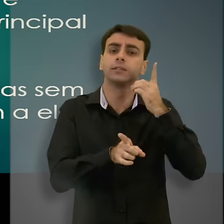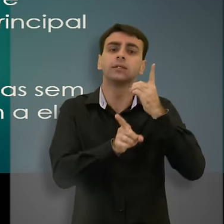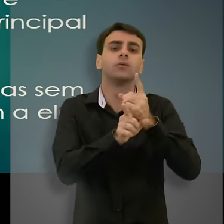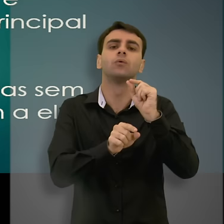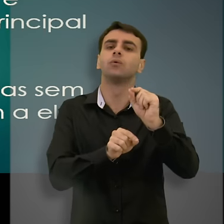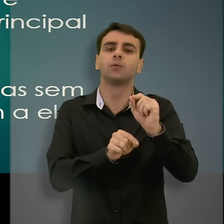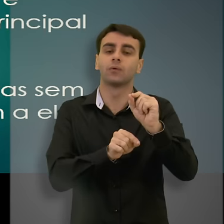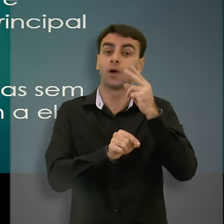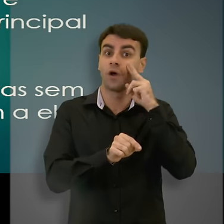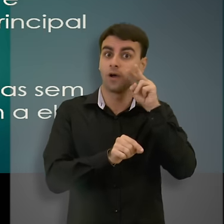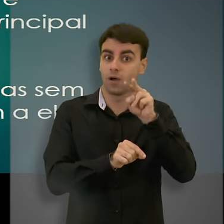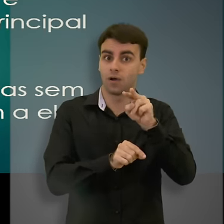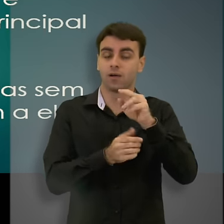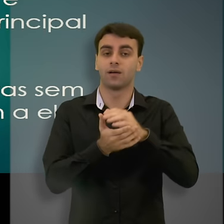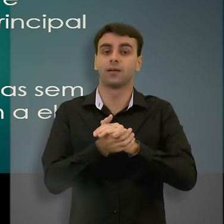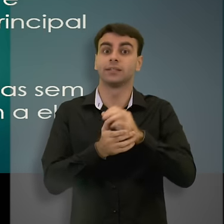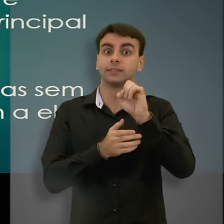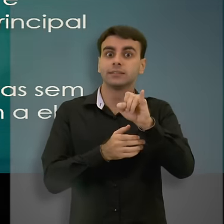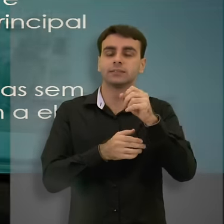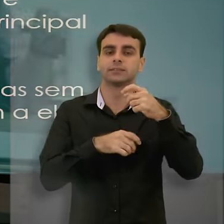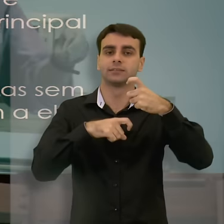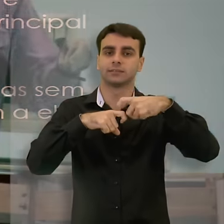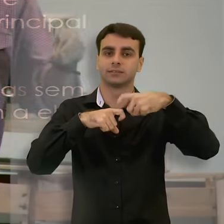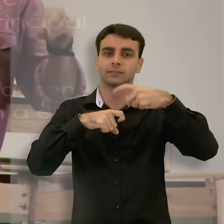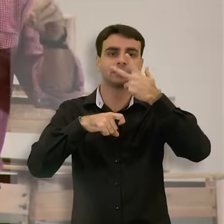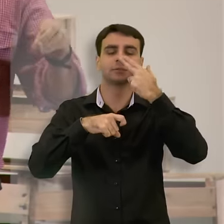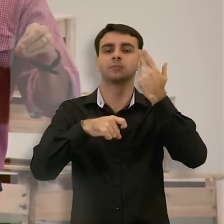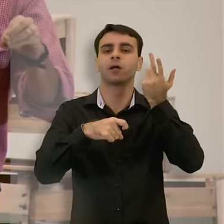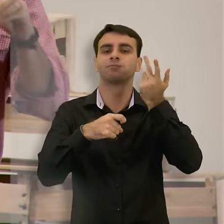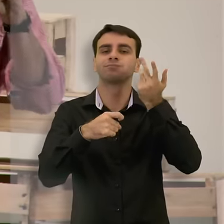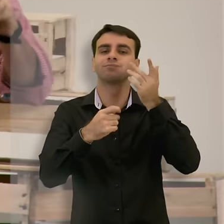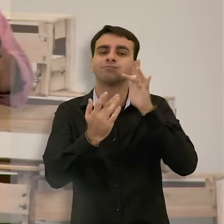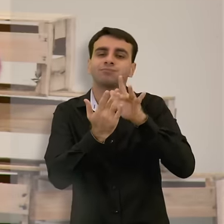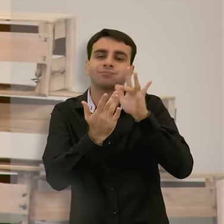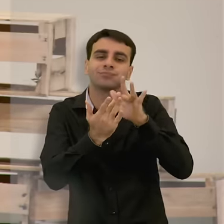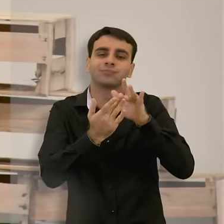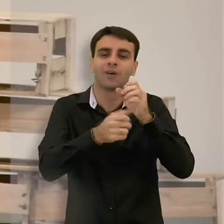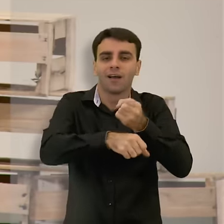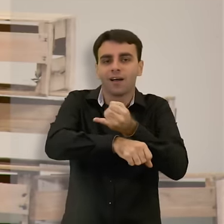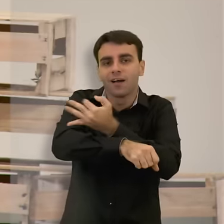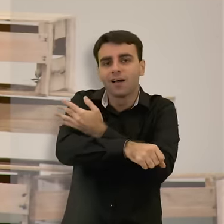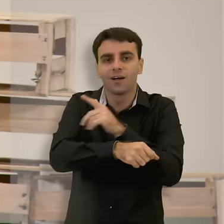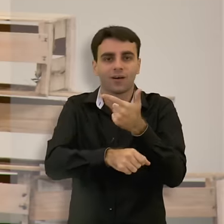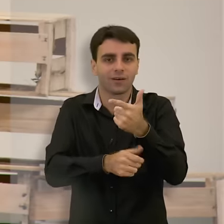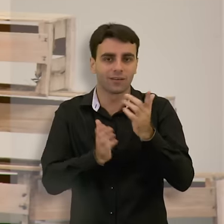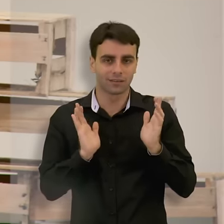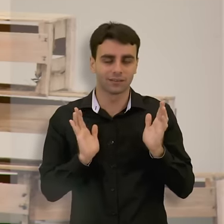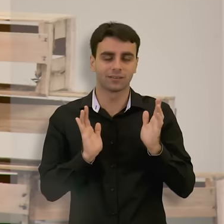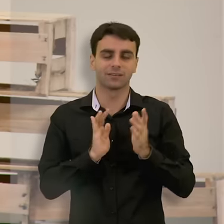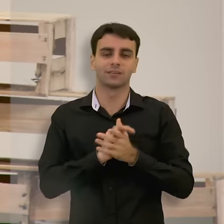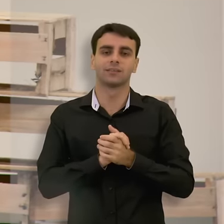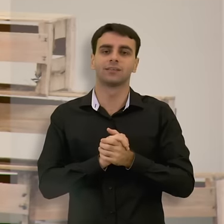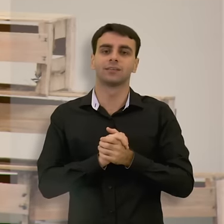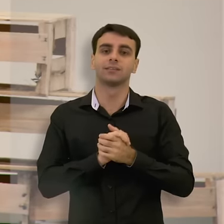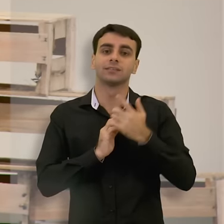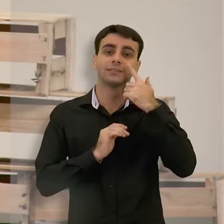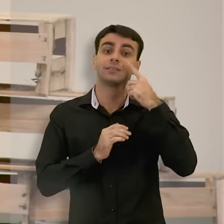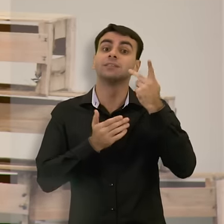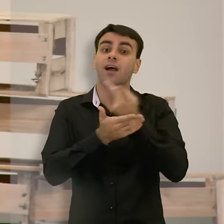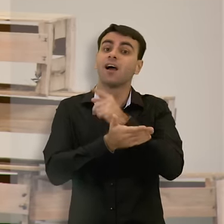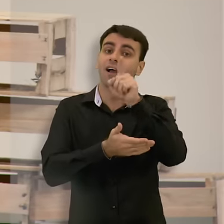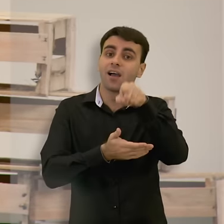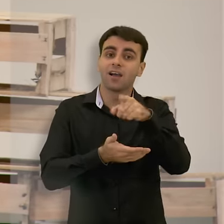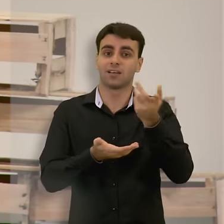e veja que interessante. Quando médicos não se envolvem emocionalmente com seus pacientes nas consultas, acontece